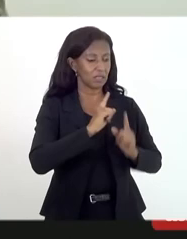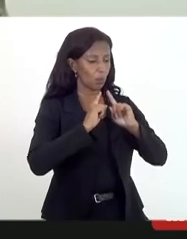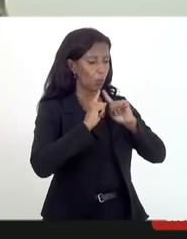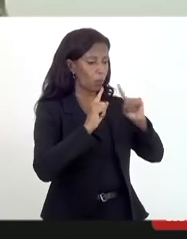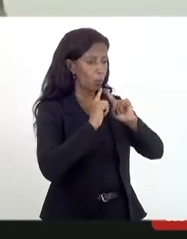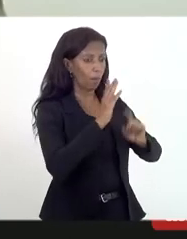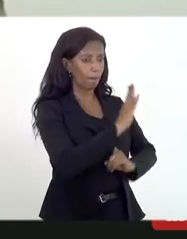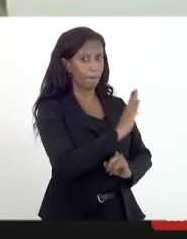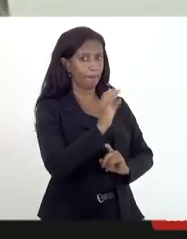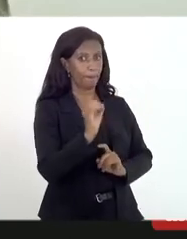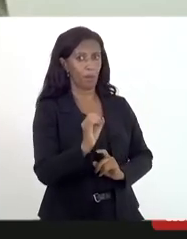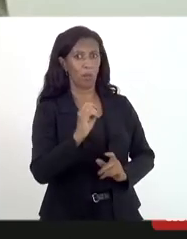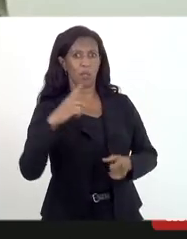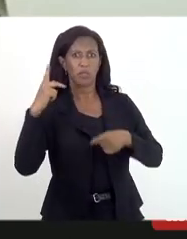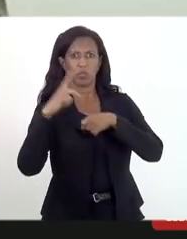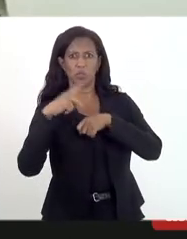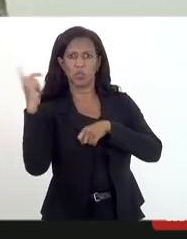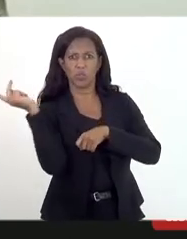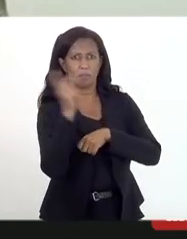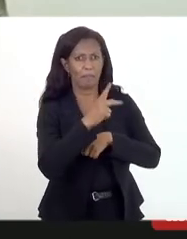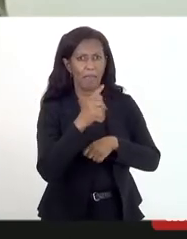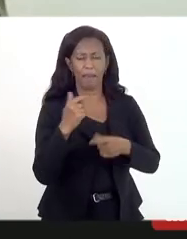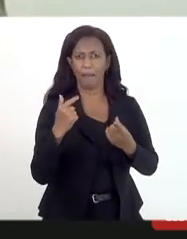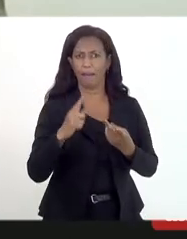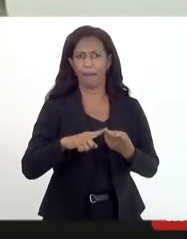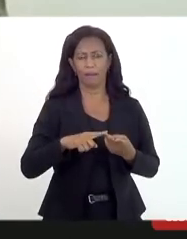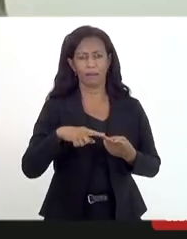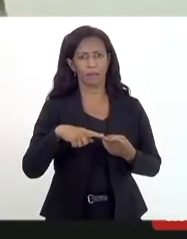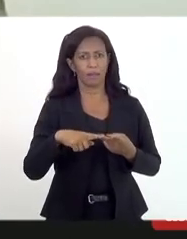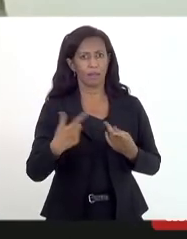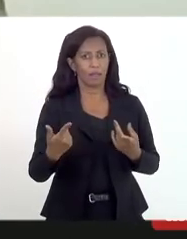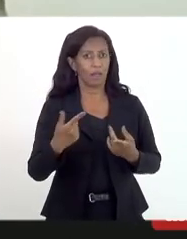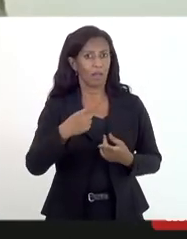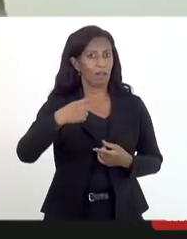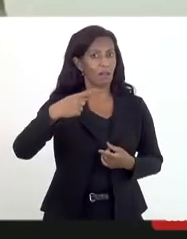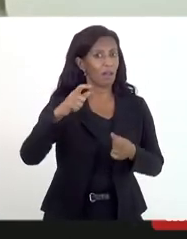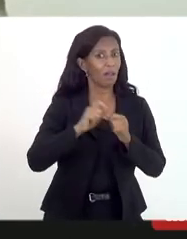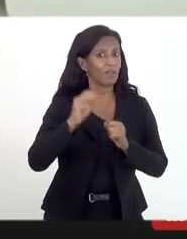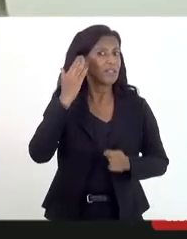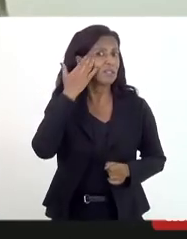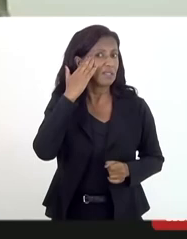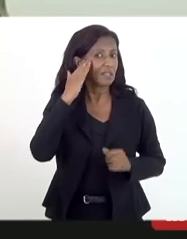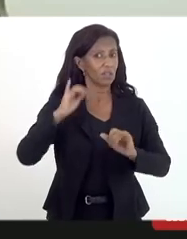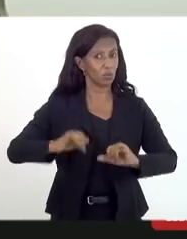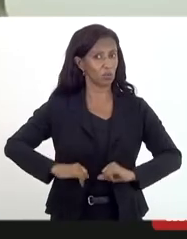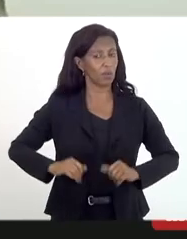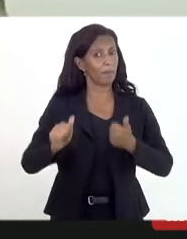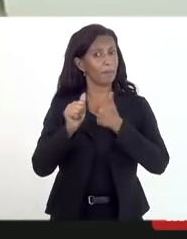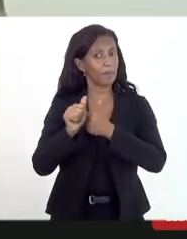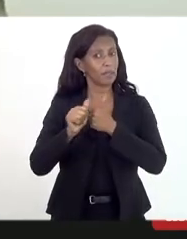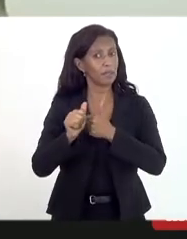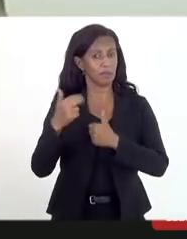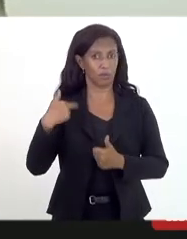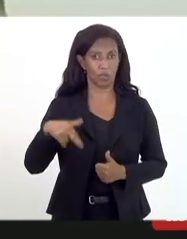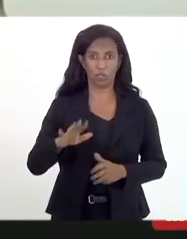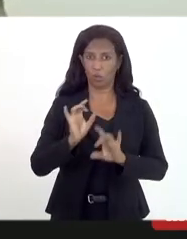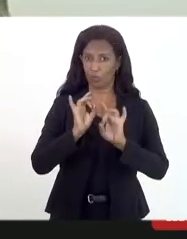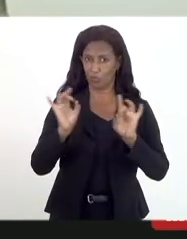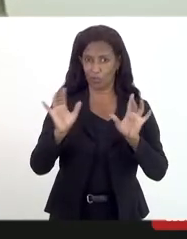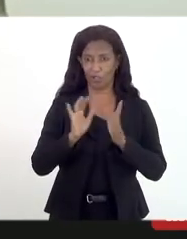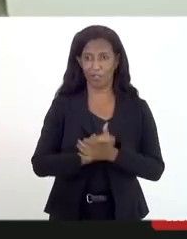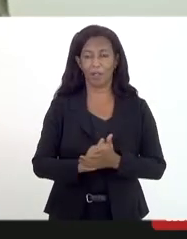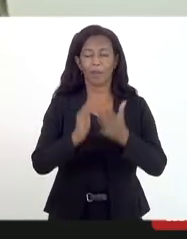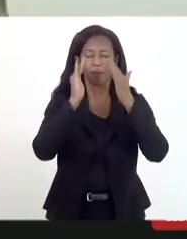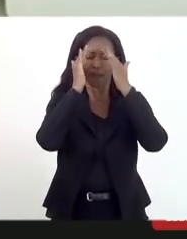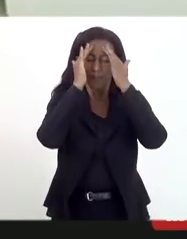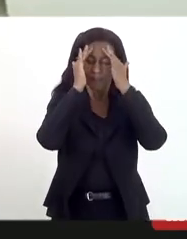feitas de apedrejamento e tudo mais a fazê-los entender que a gente estava sofrendo perseguição religiosa é só isso mas